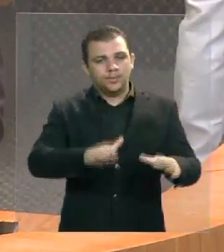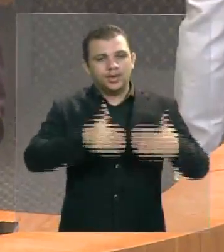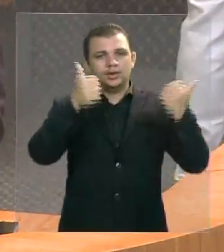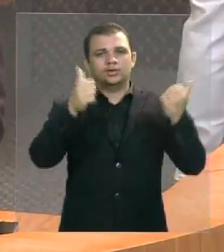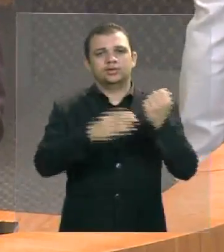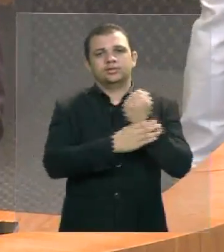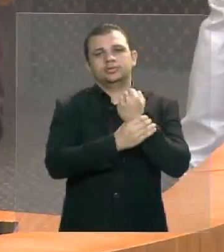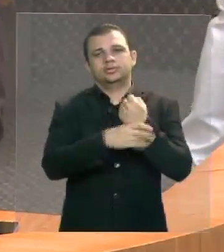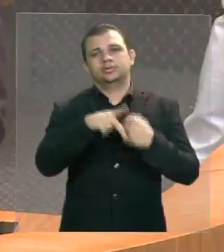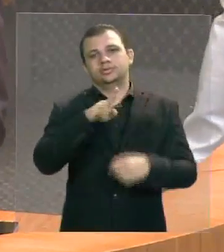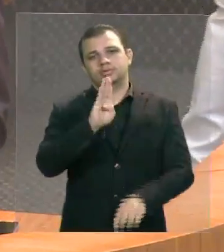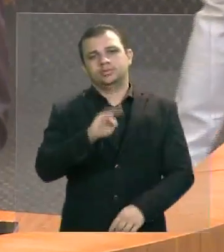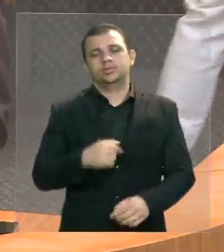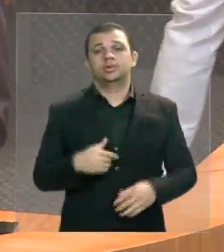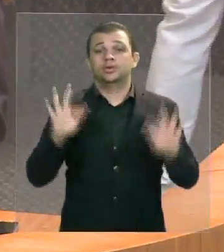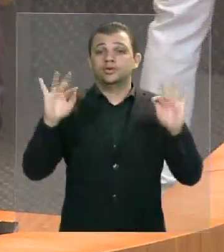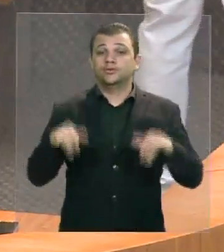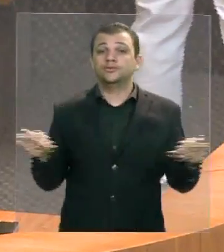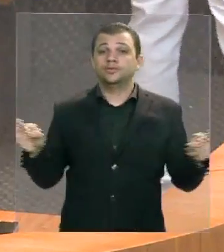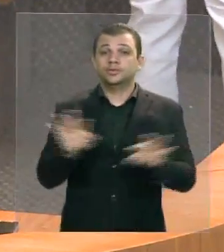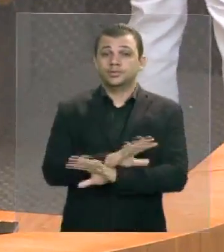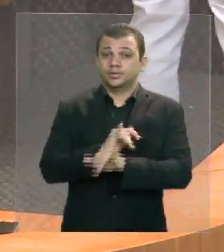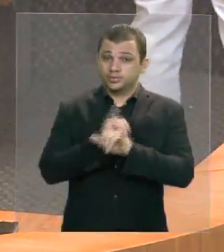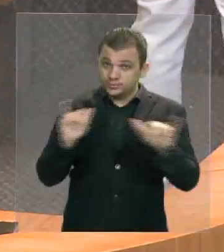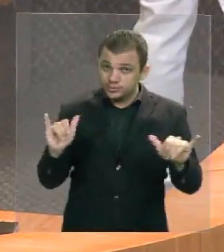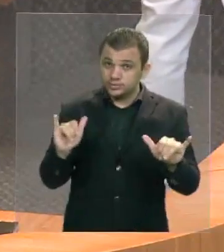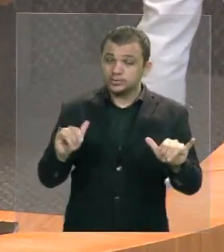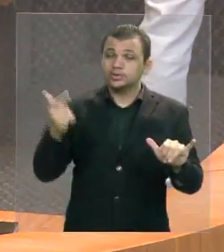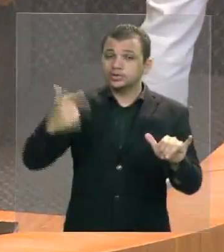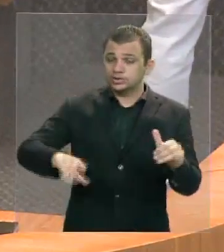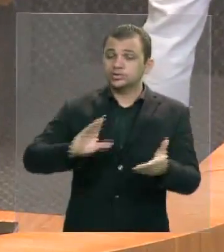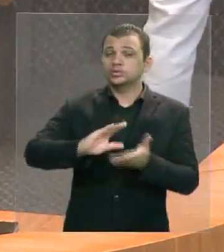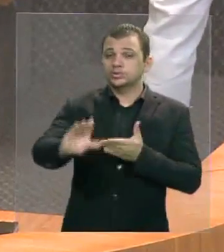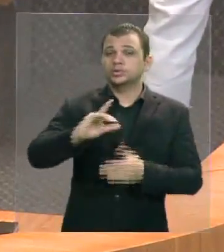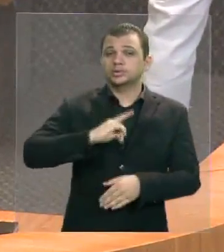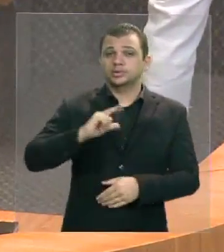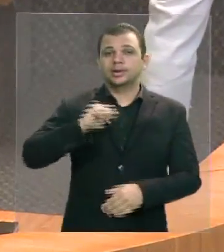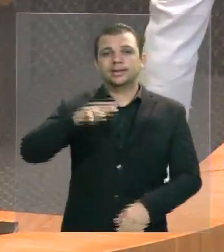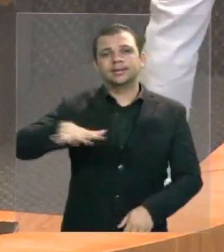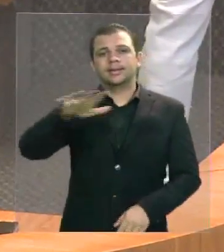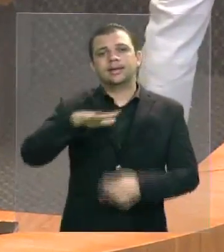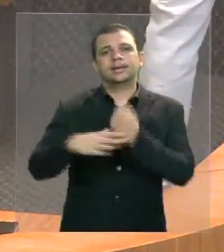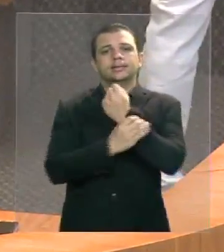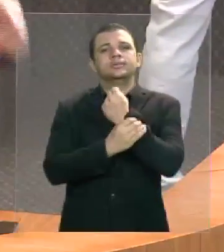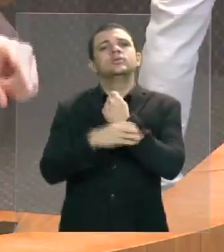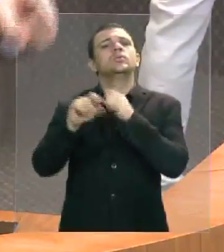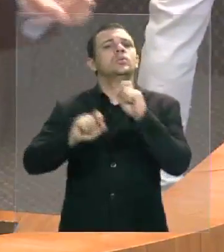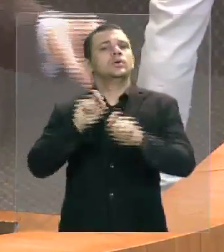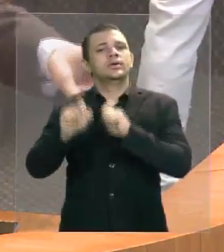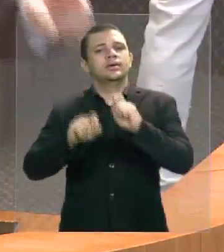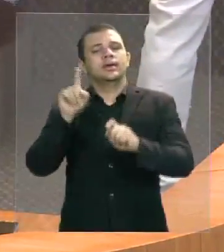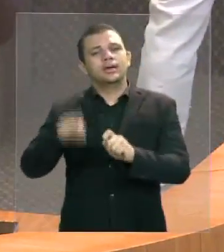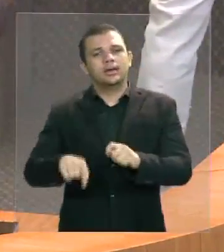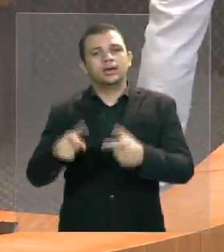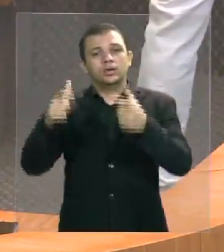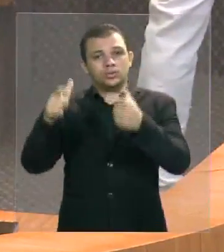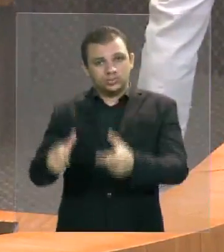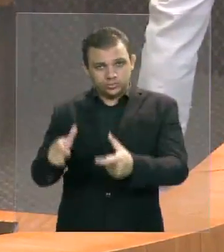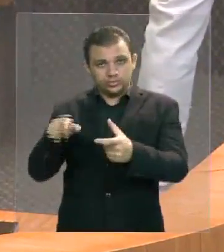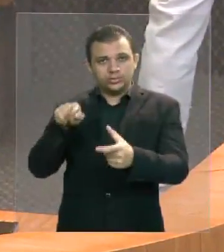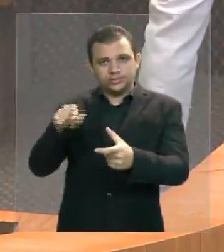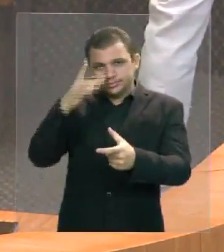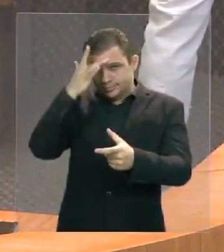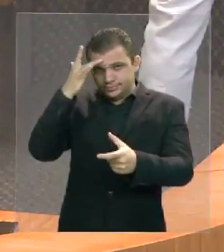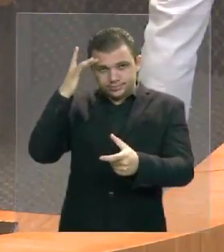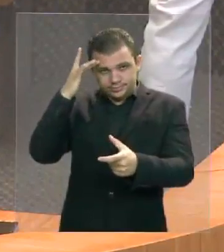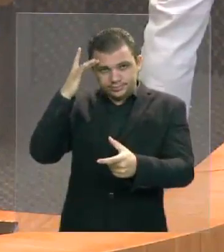finalizar concluo o seu presidente dizendo que mais um investimento está sendo feito na área da segurança que é uma unidade de internação de menor e frator